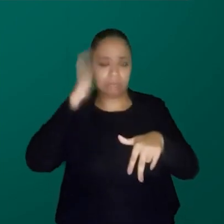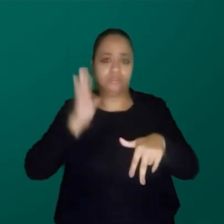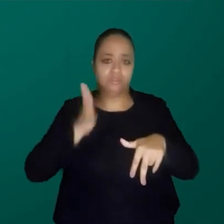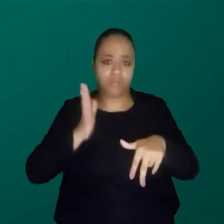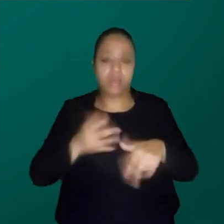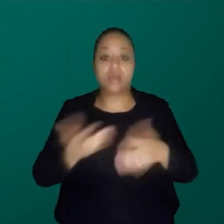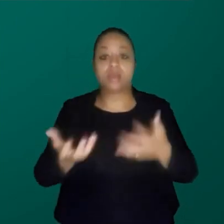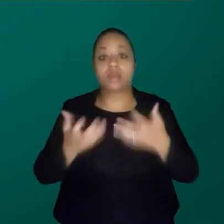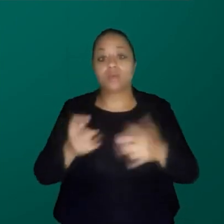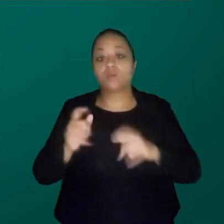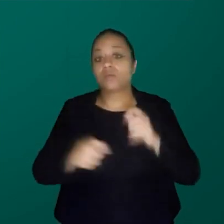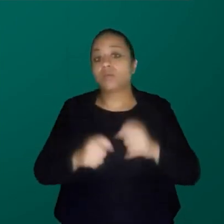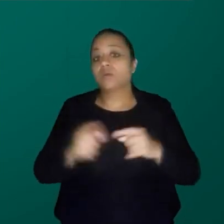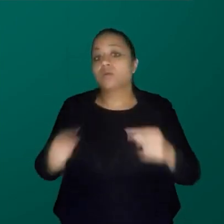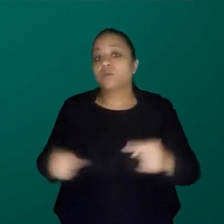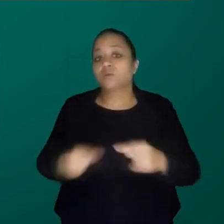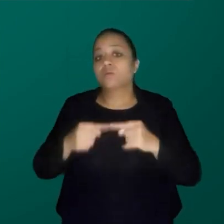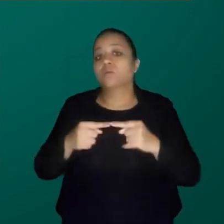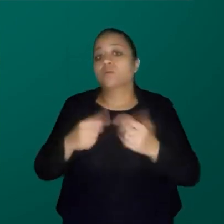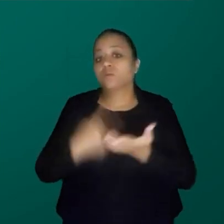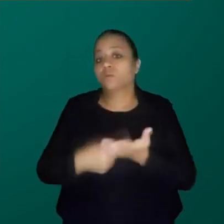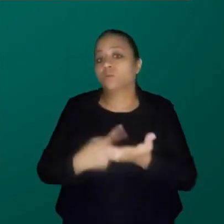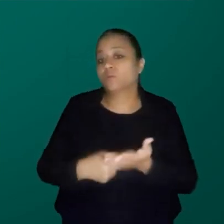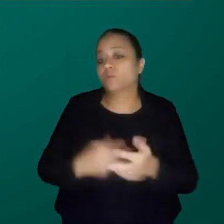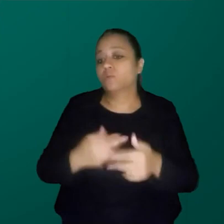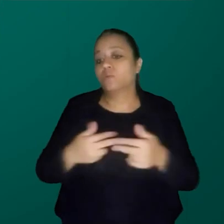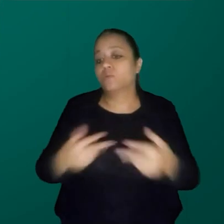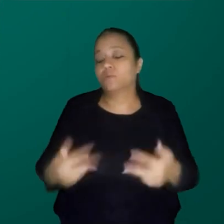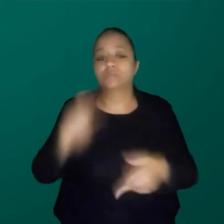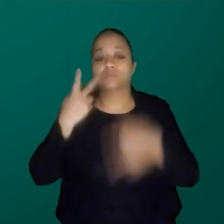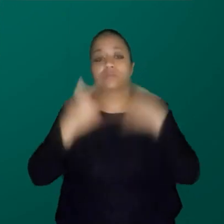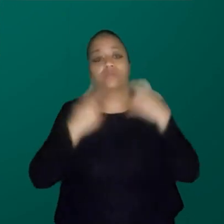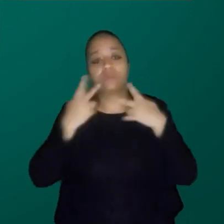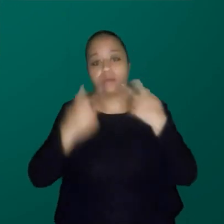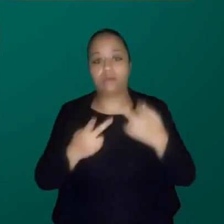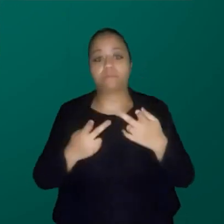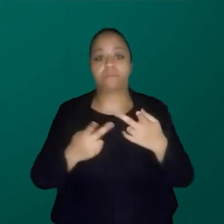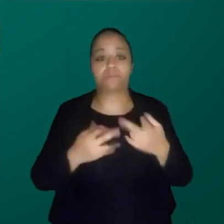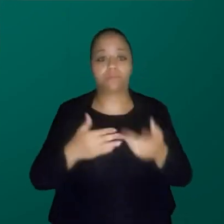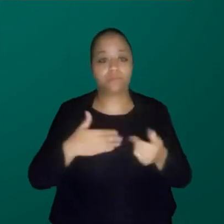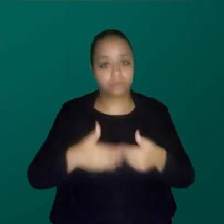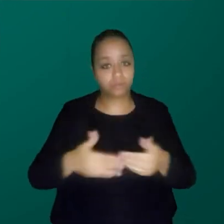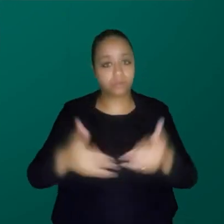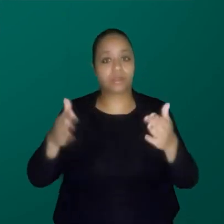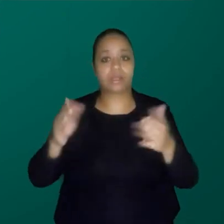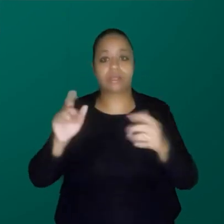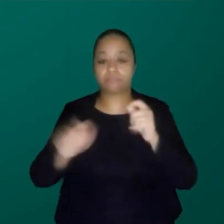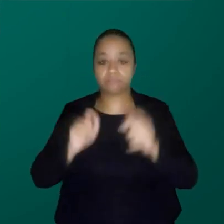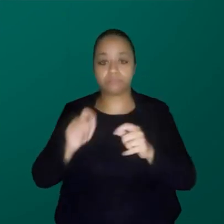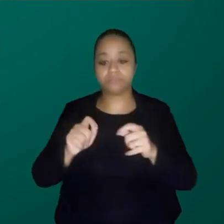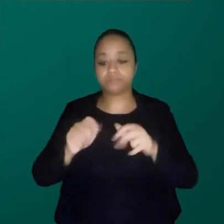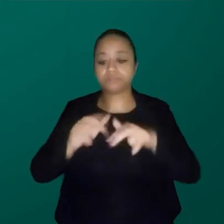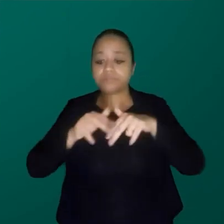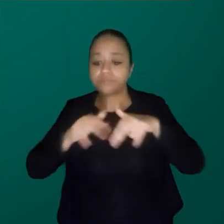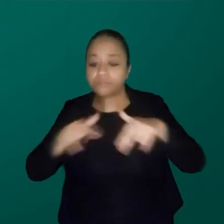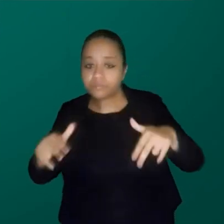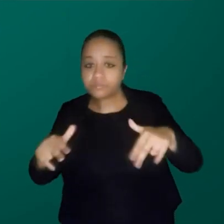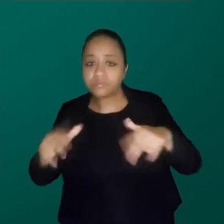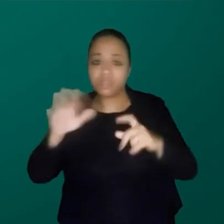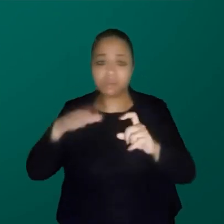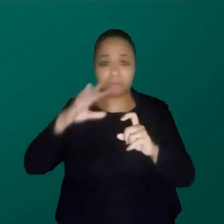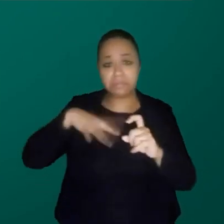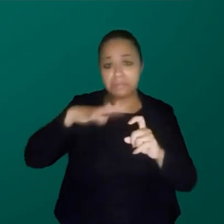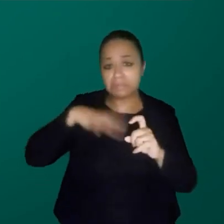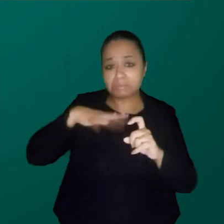de um acordo para entender o que eu vou falar para frente. A gente vai partir do acordo seguinte. Gênero é um mito, é uma